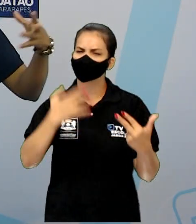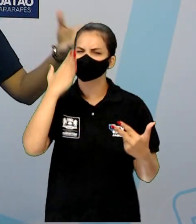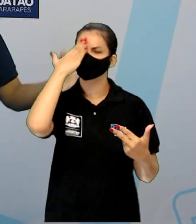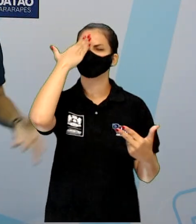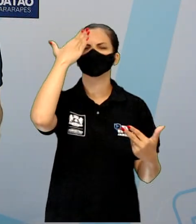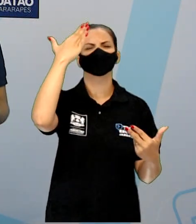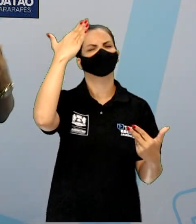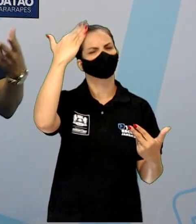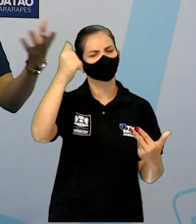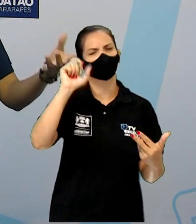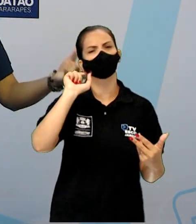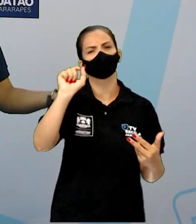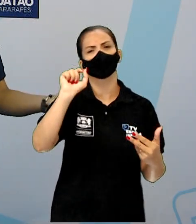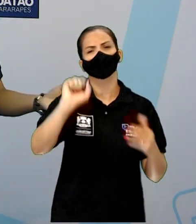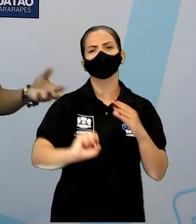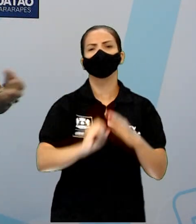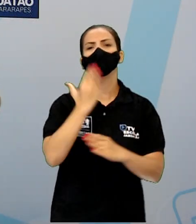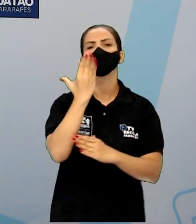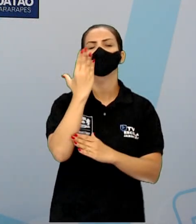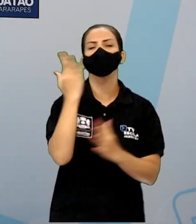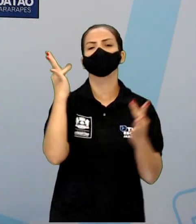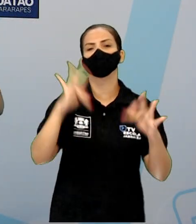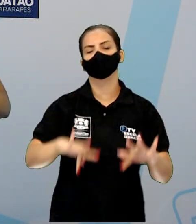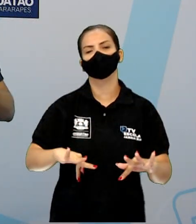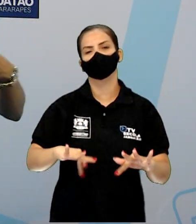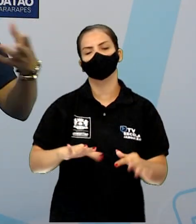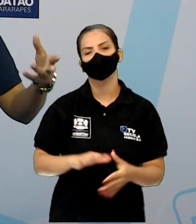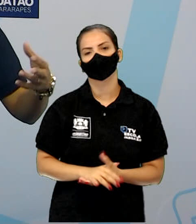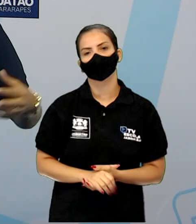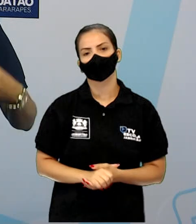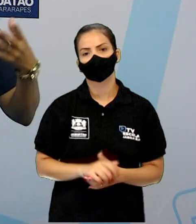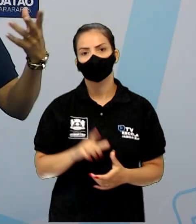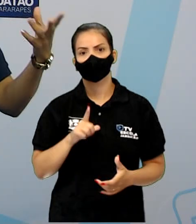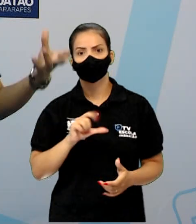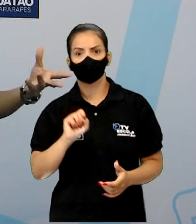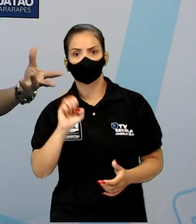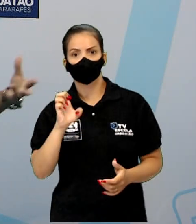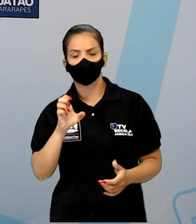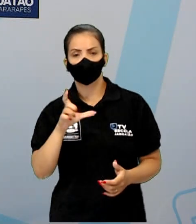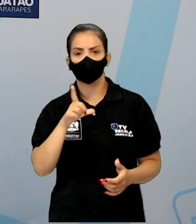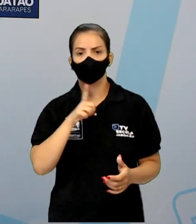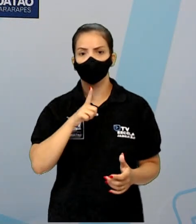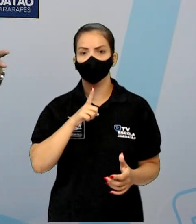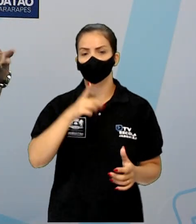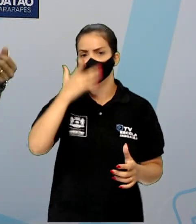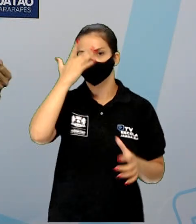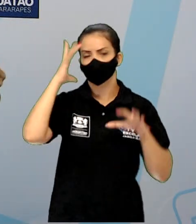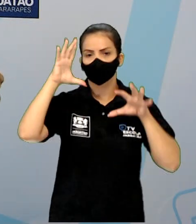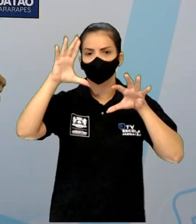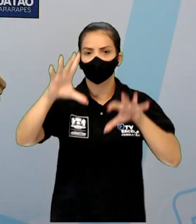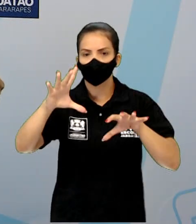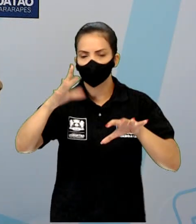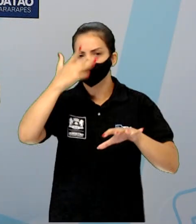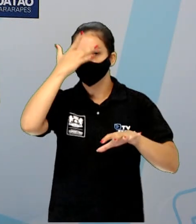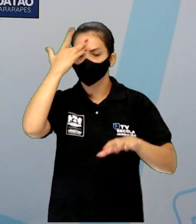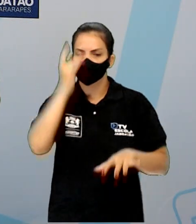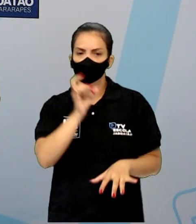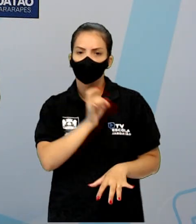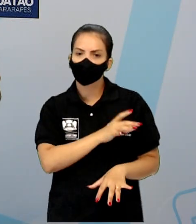alguém matando, matando, fulaninho vai ter que morrer, né? Ou se tem alguém assombrando, alguém vai ter que estar assustado. Então, é bem previsível.